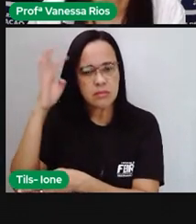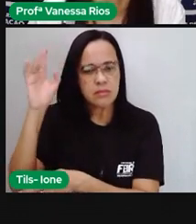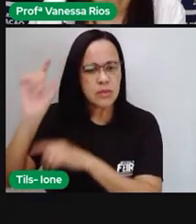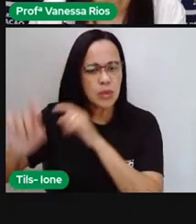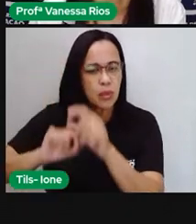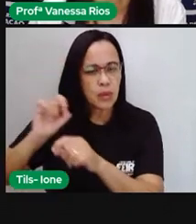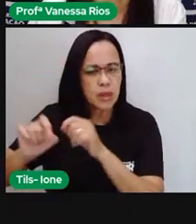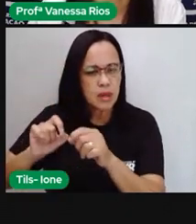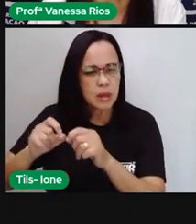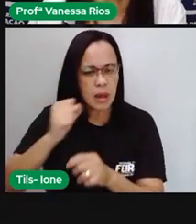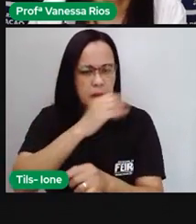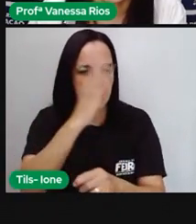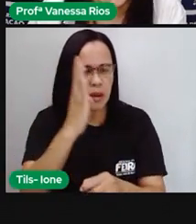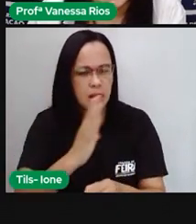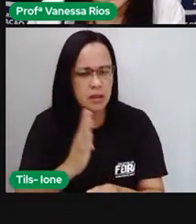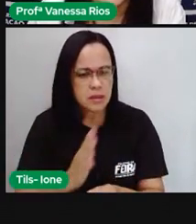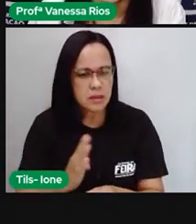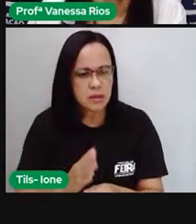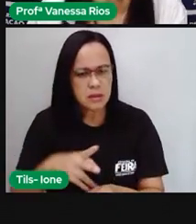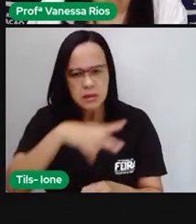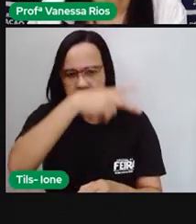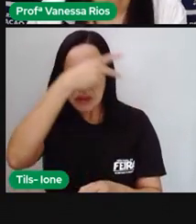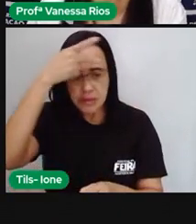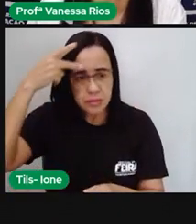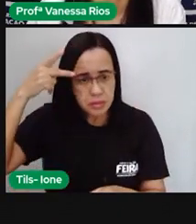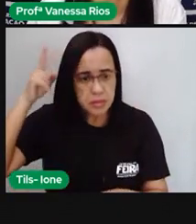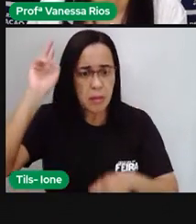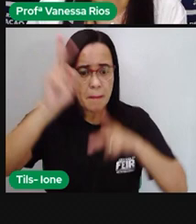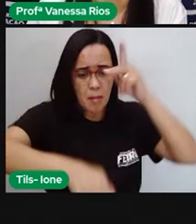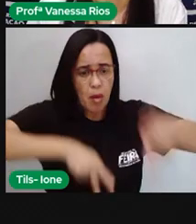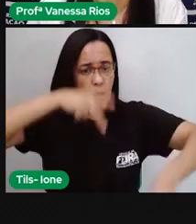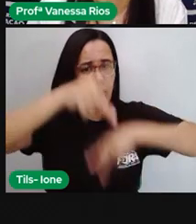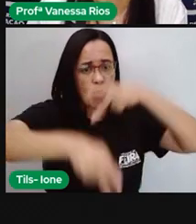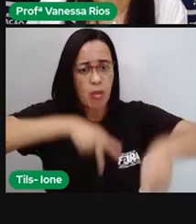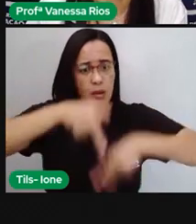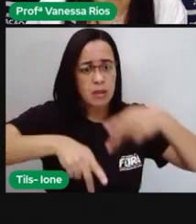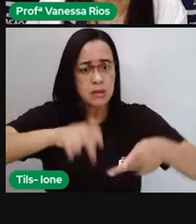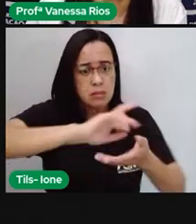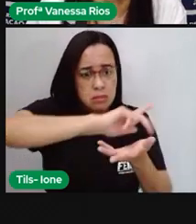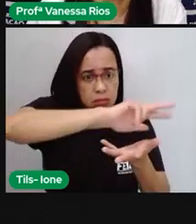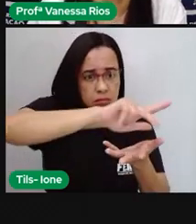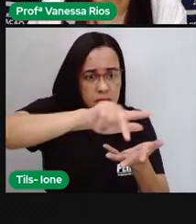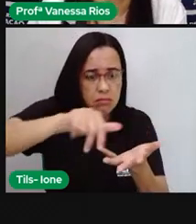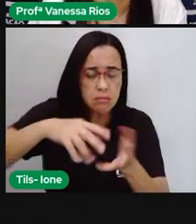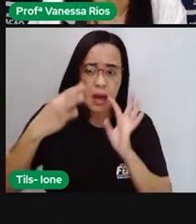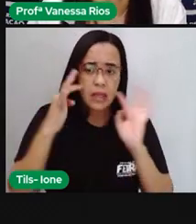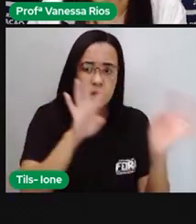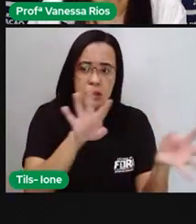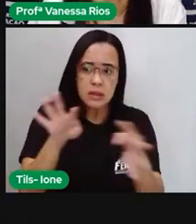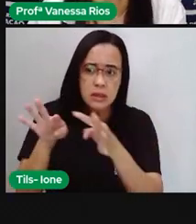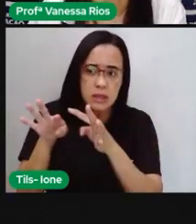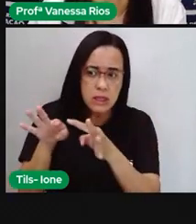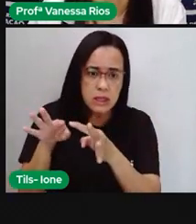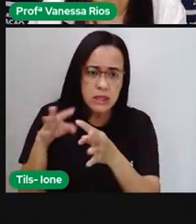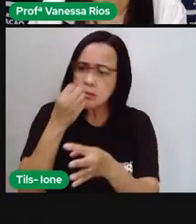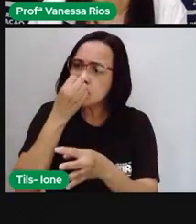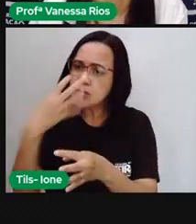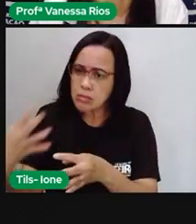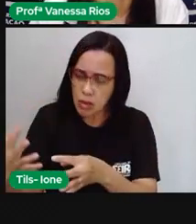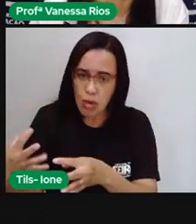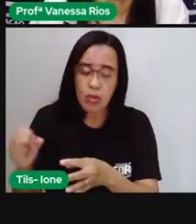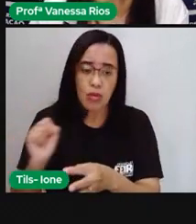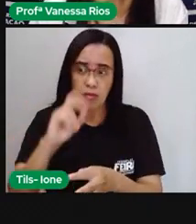somos um povo tão diverso e que devemos olhar para essa diversidade como algo a ser